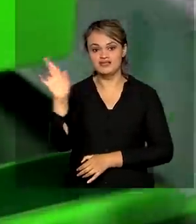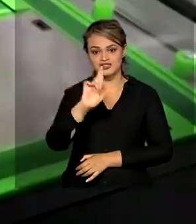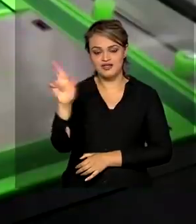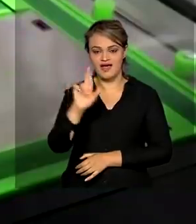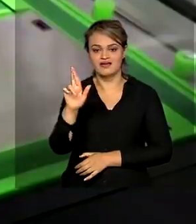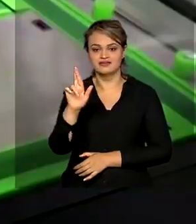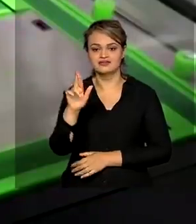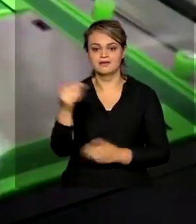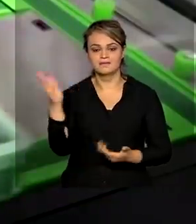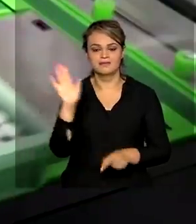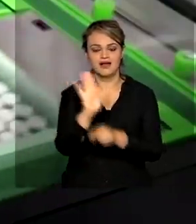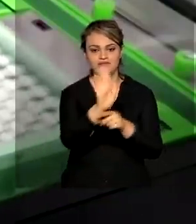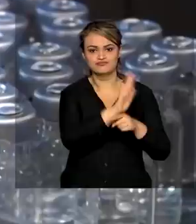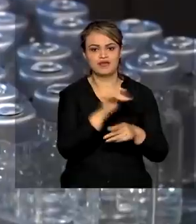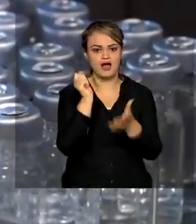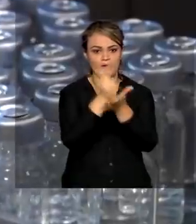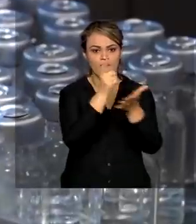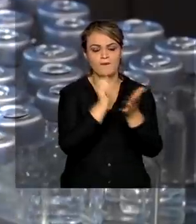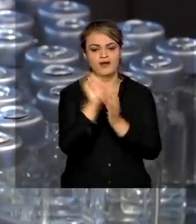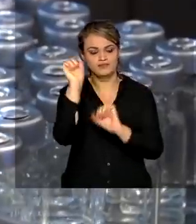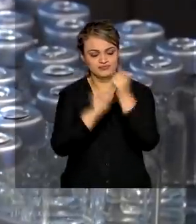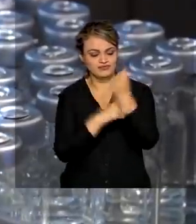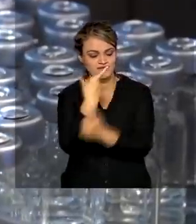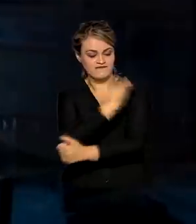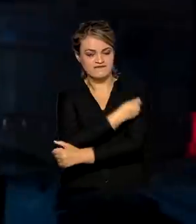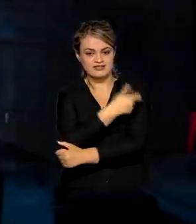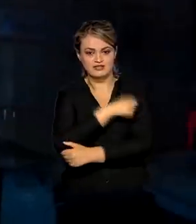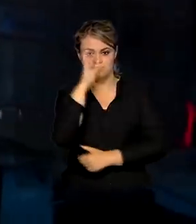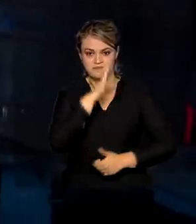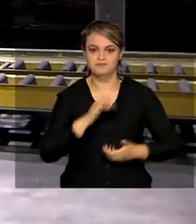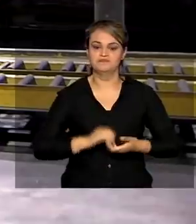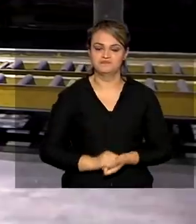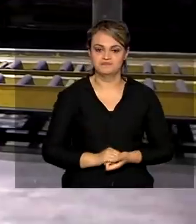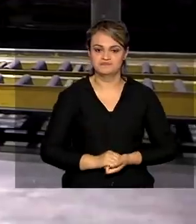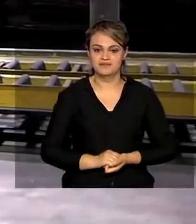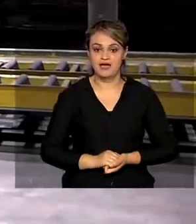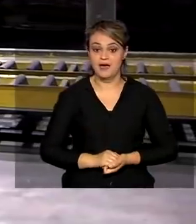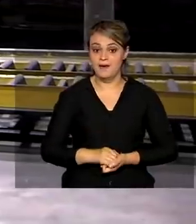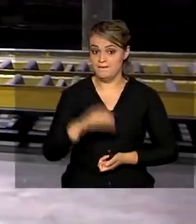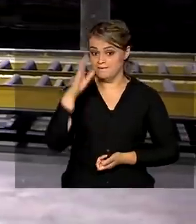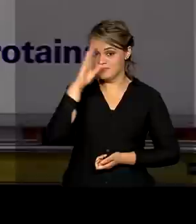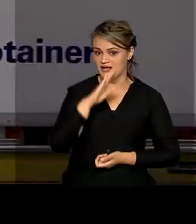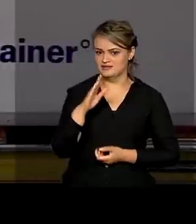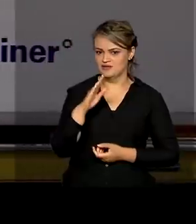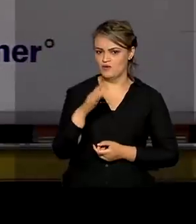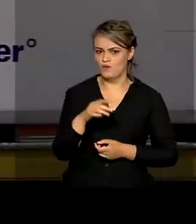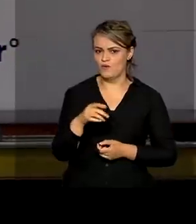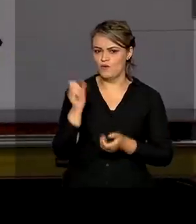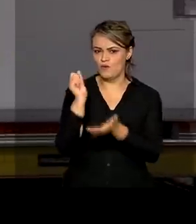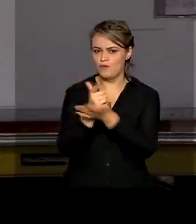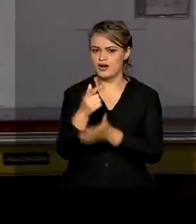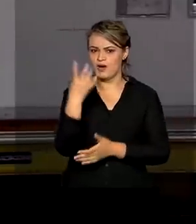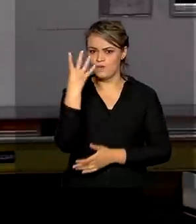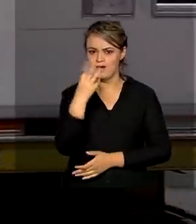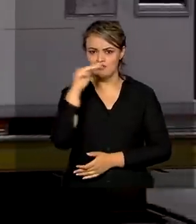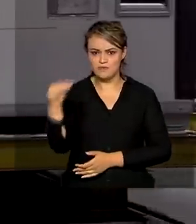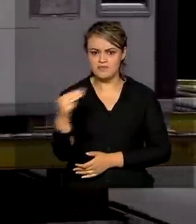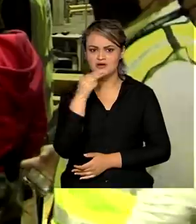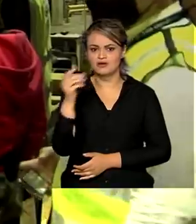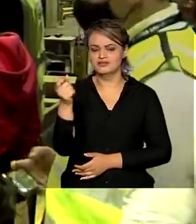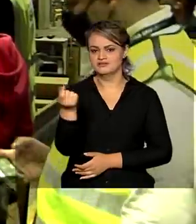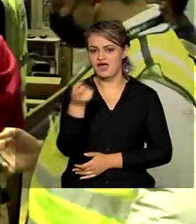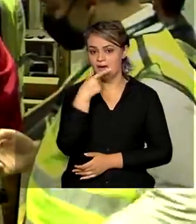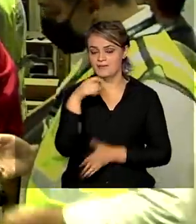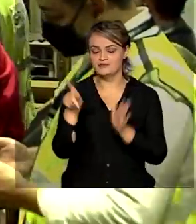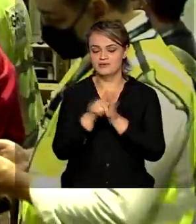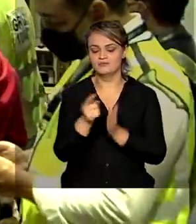meio de reais para a aquisição e produção de vacinas no país. Brasil compra 4 milhões e 500 mil medicamentos